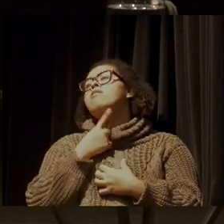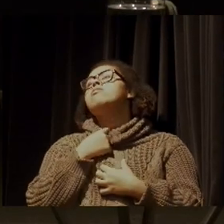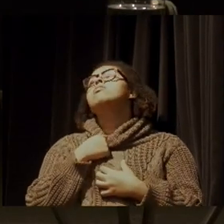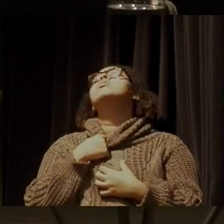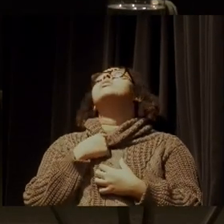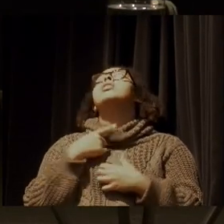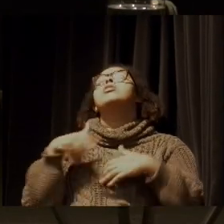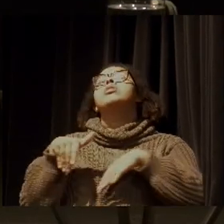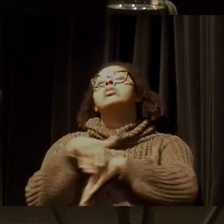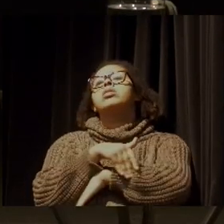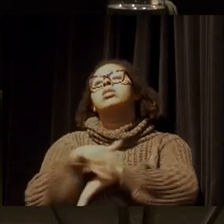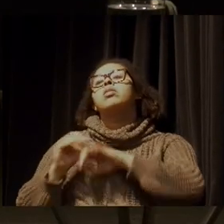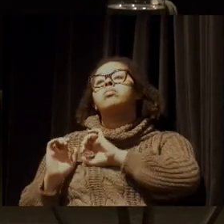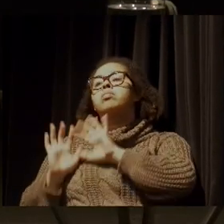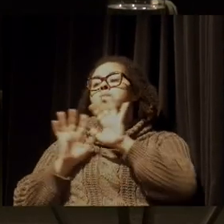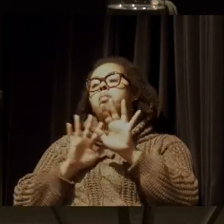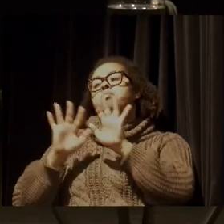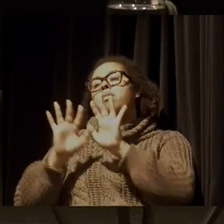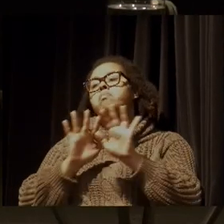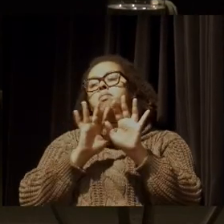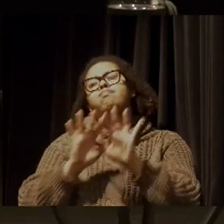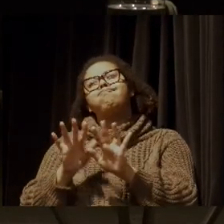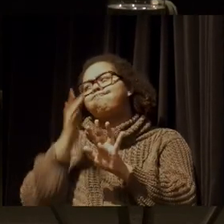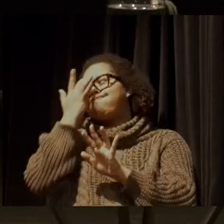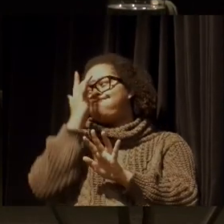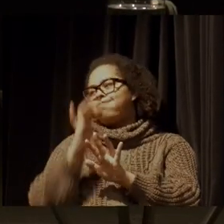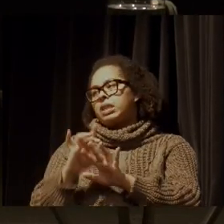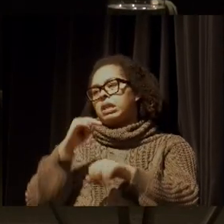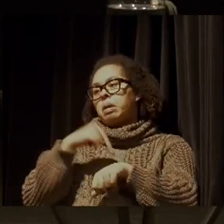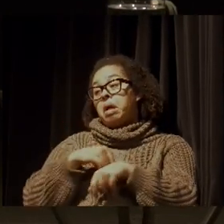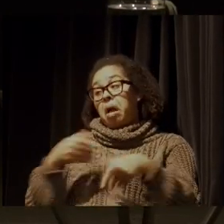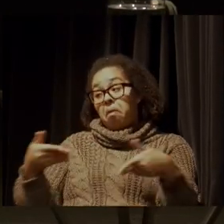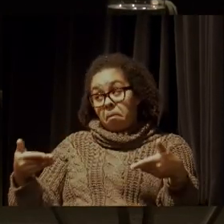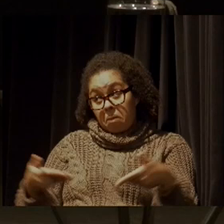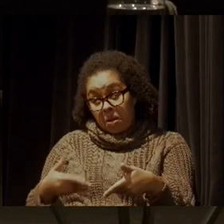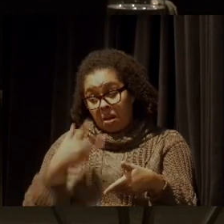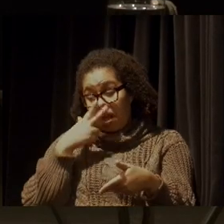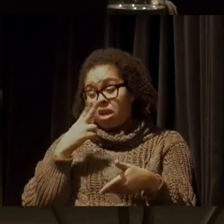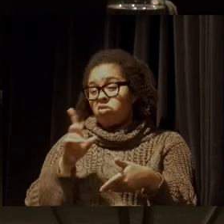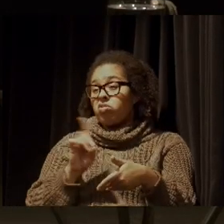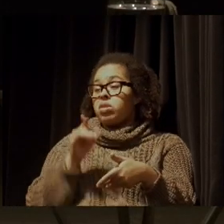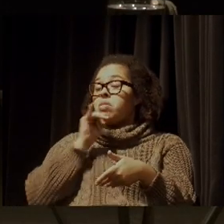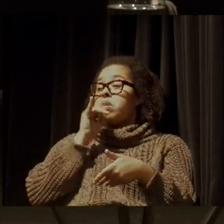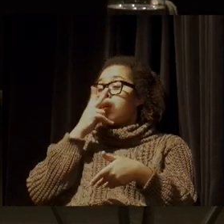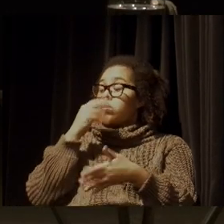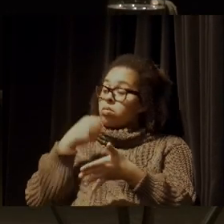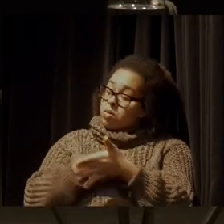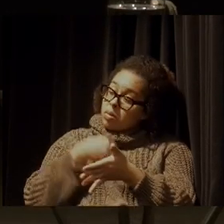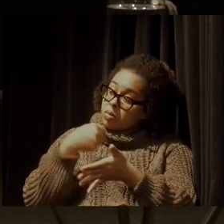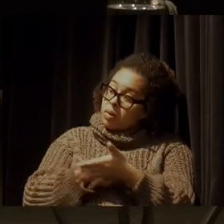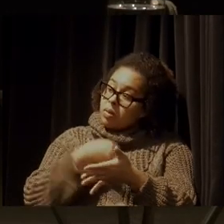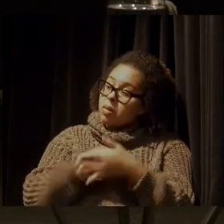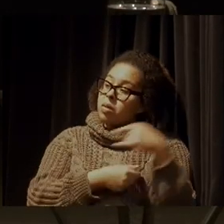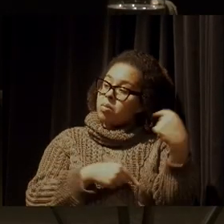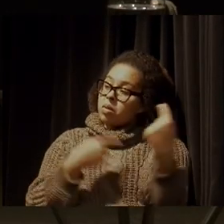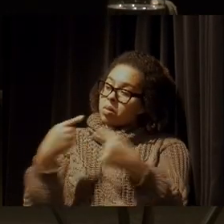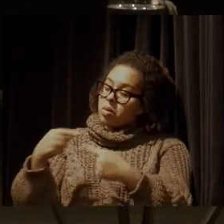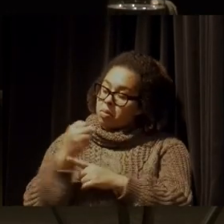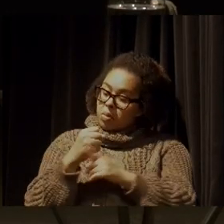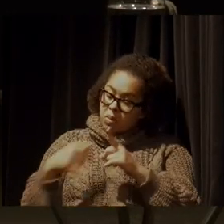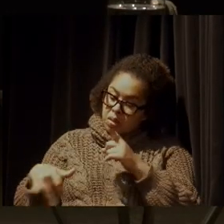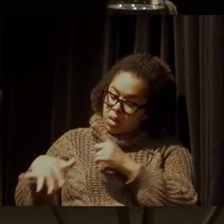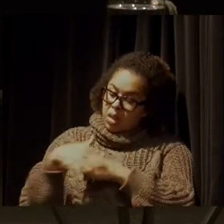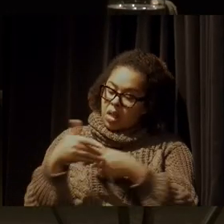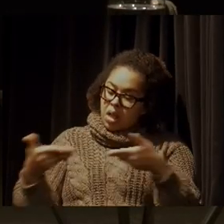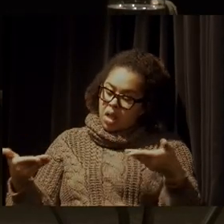rua um dia vai voltar num curto prazo pelo menos. A militância e o engajamento político da sociedade migrou